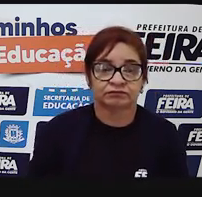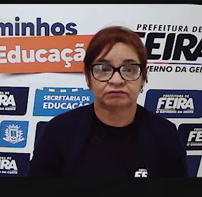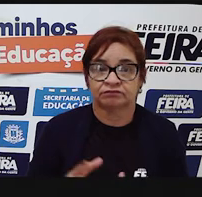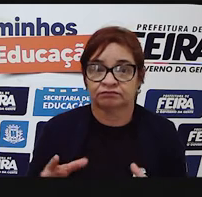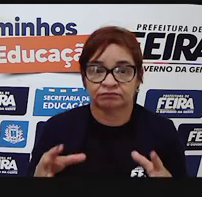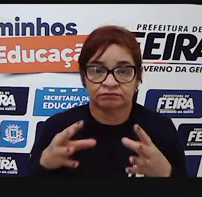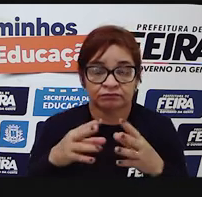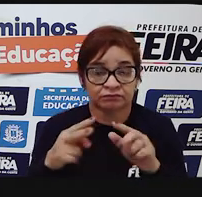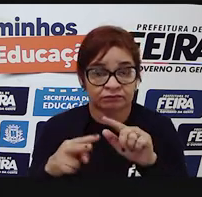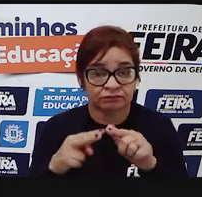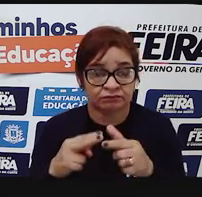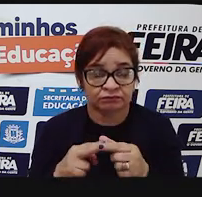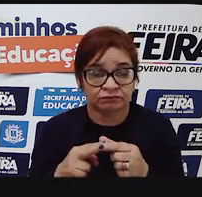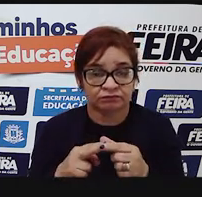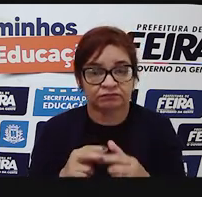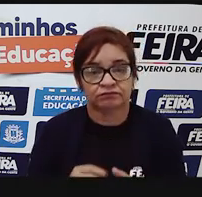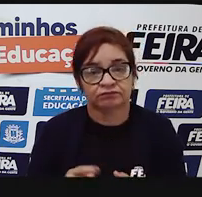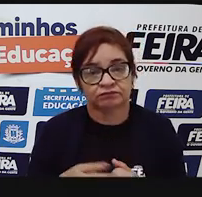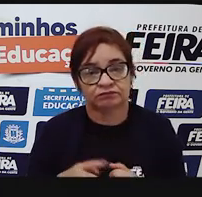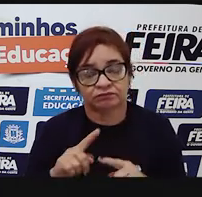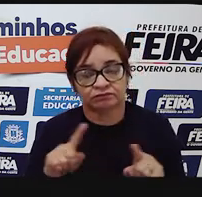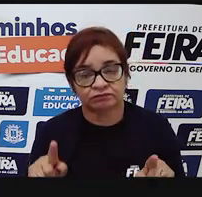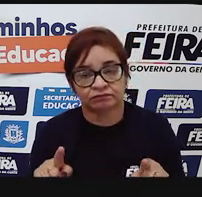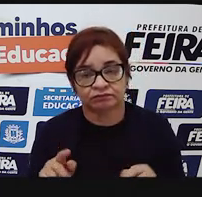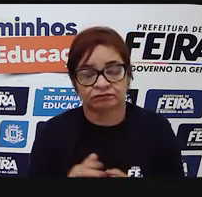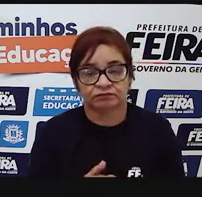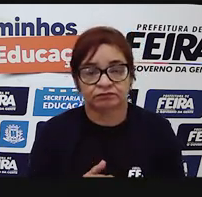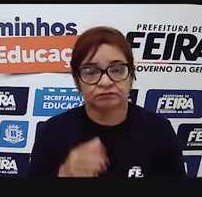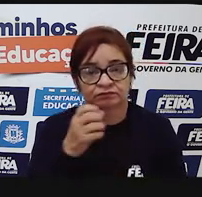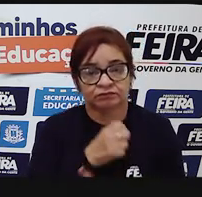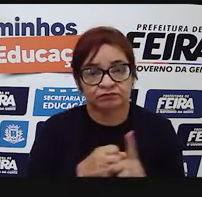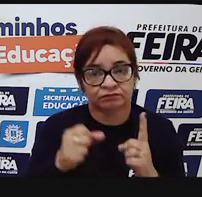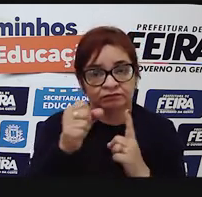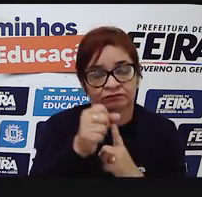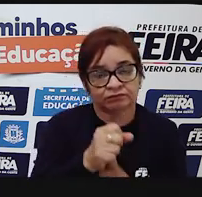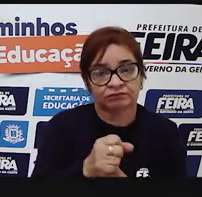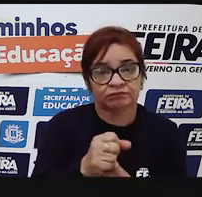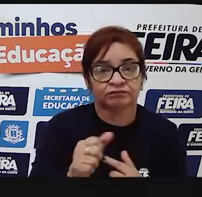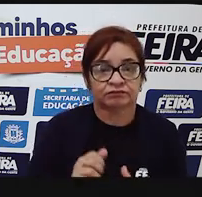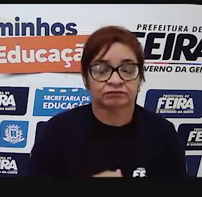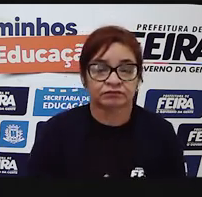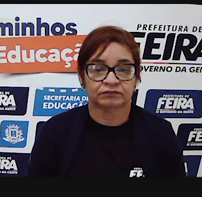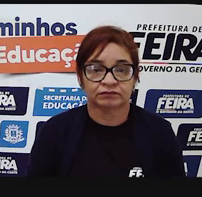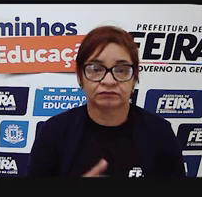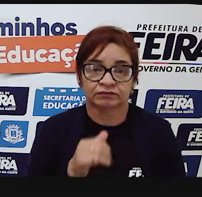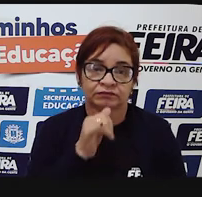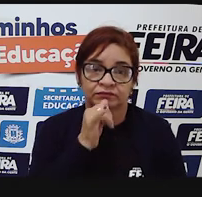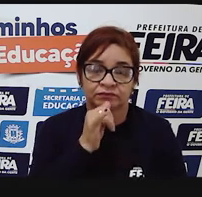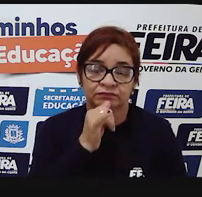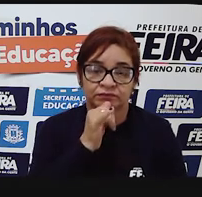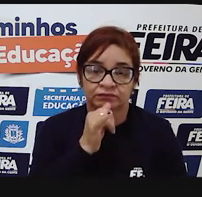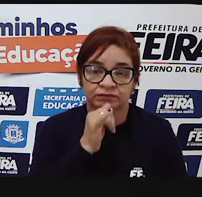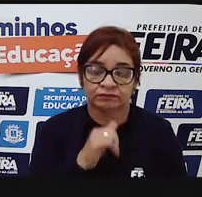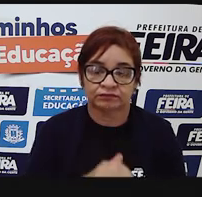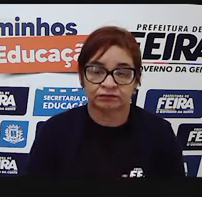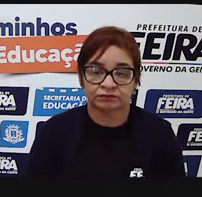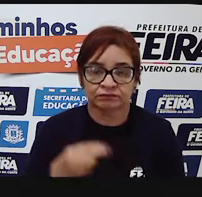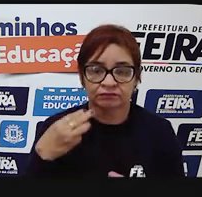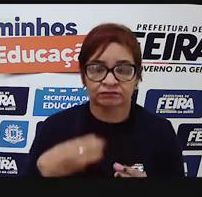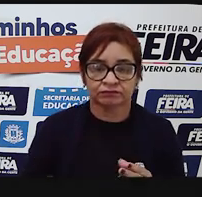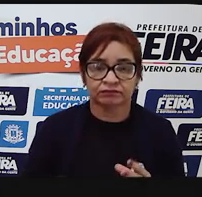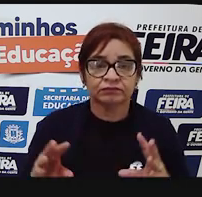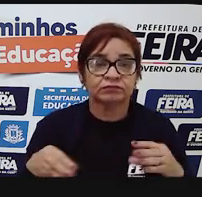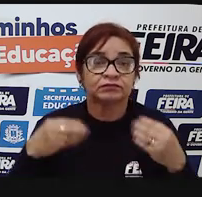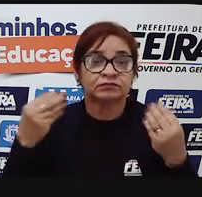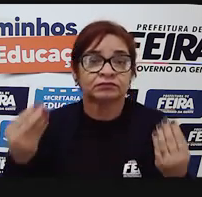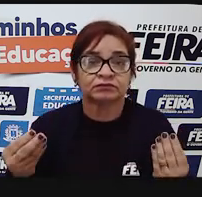mista, que apresenta uma função social. Uma função social, por exemplo, uma notícia. Qual é a função